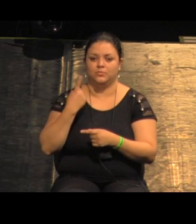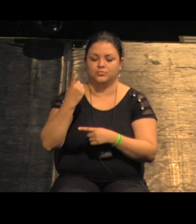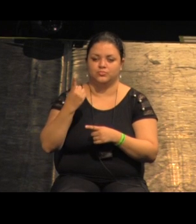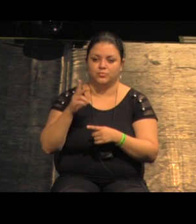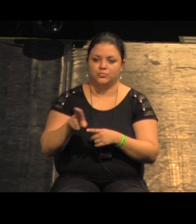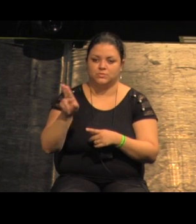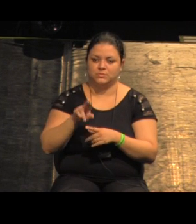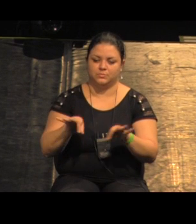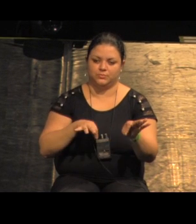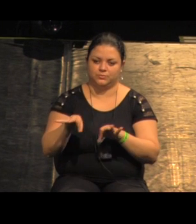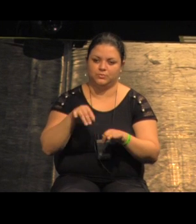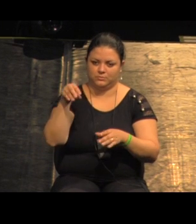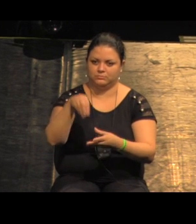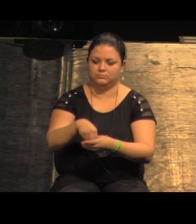mais